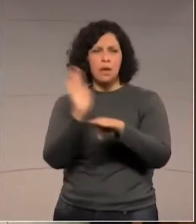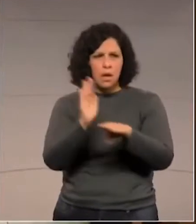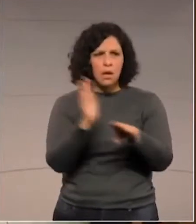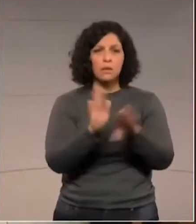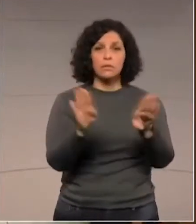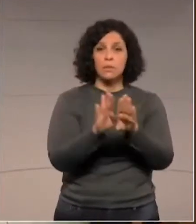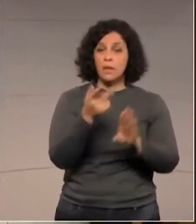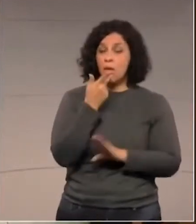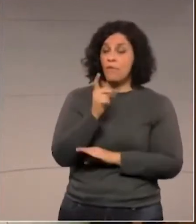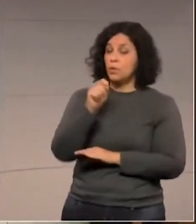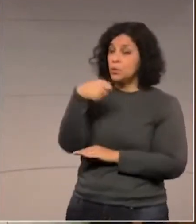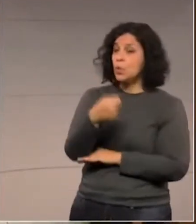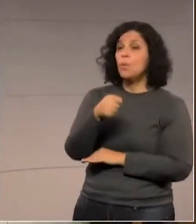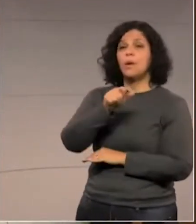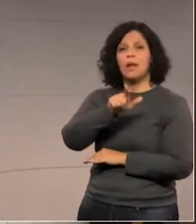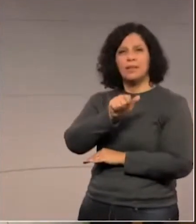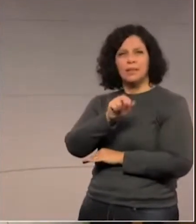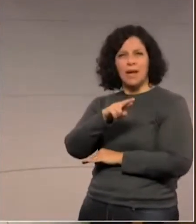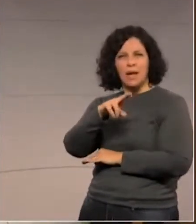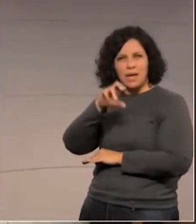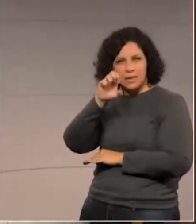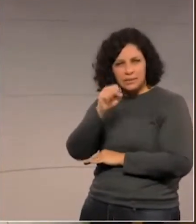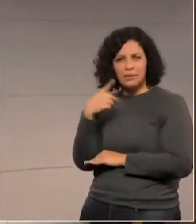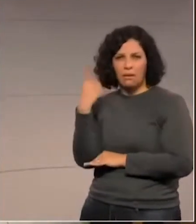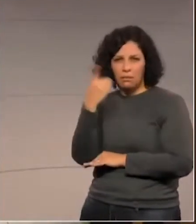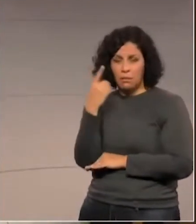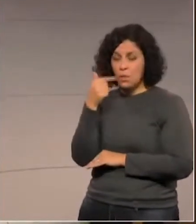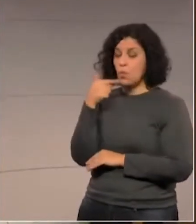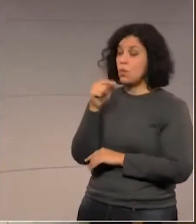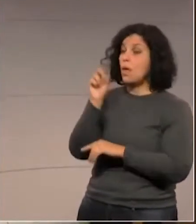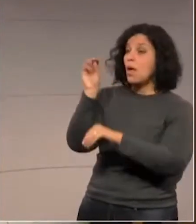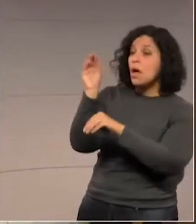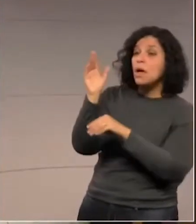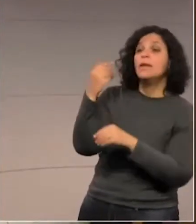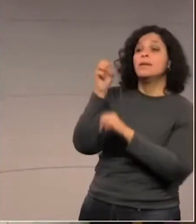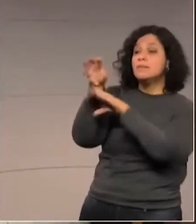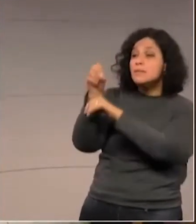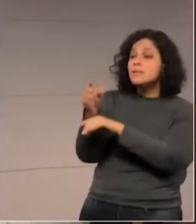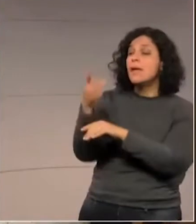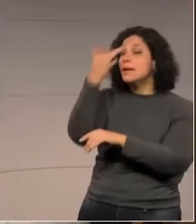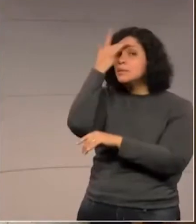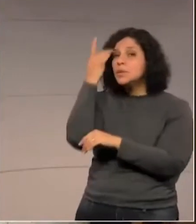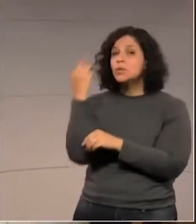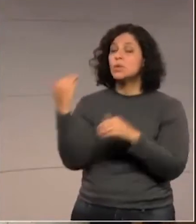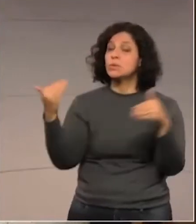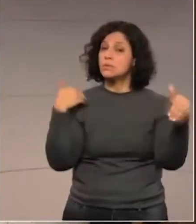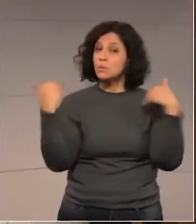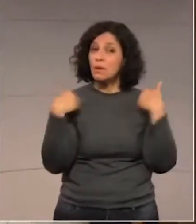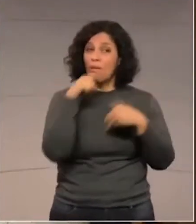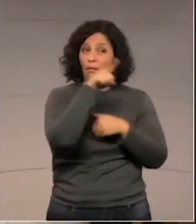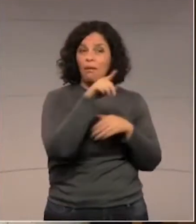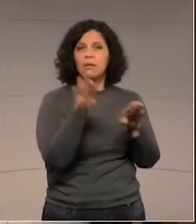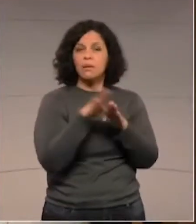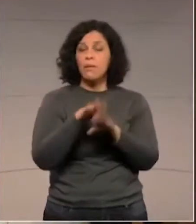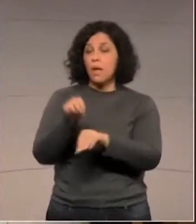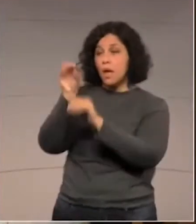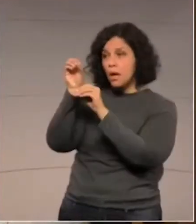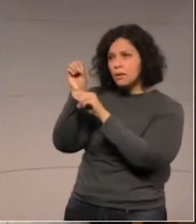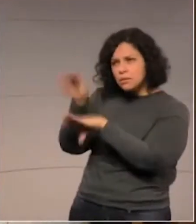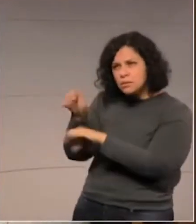também eu friso, deputado Hussein, a questão de educação ambiental aos turistas. A gente tem uma verdadeira